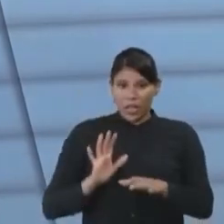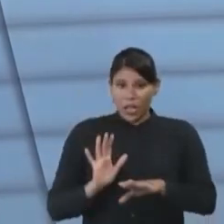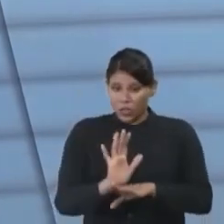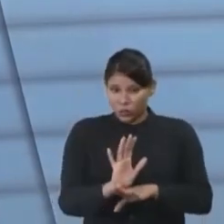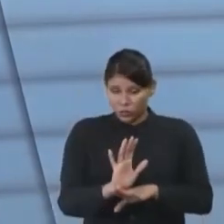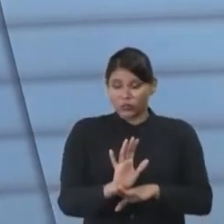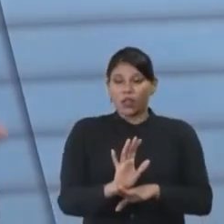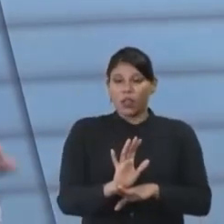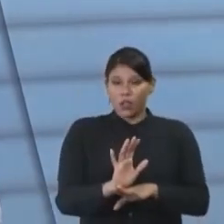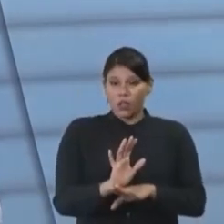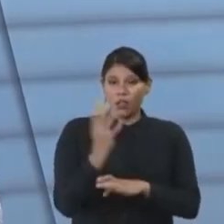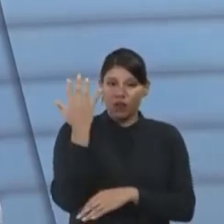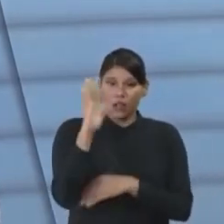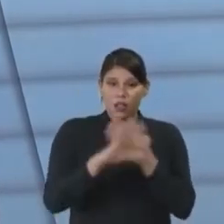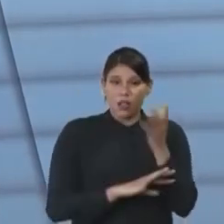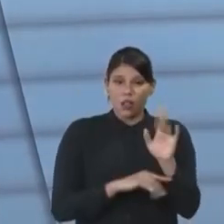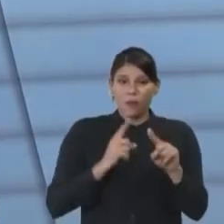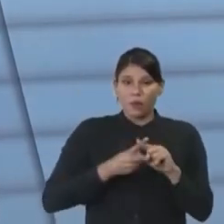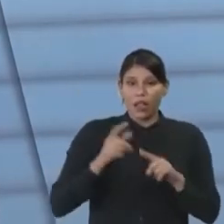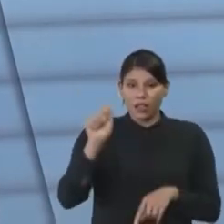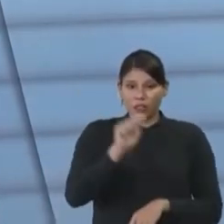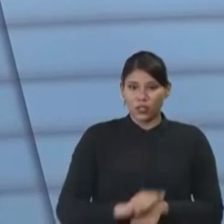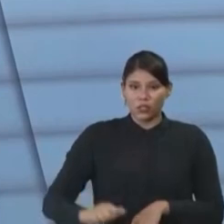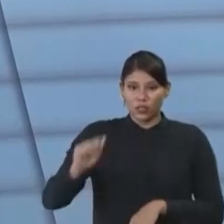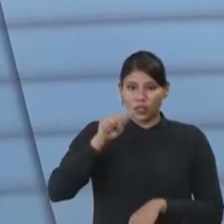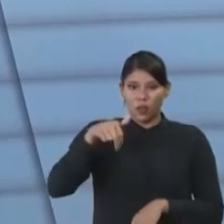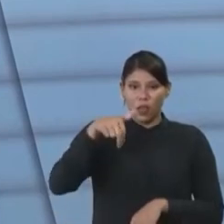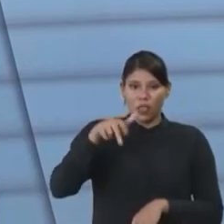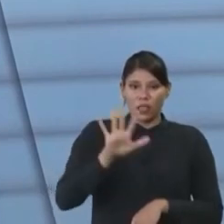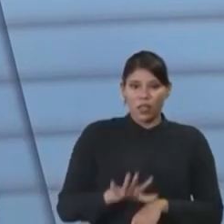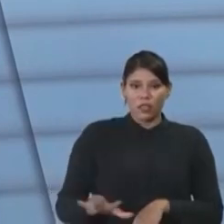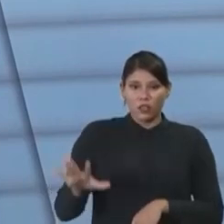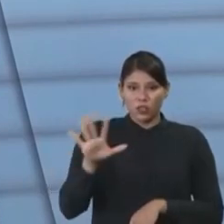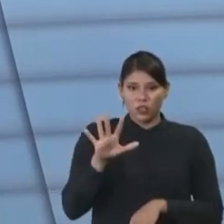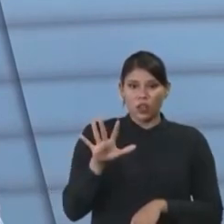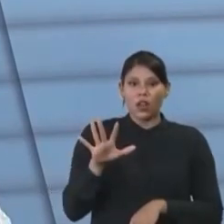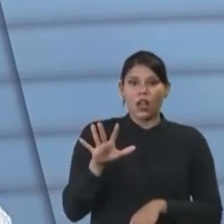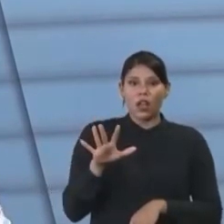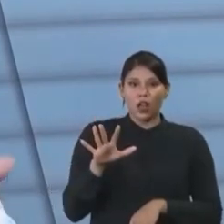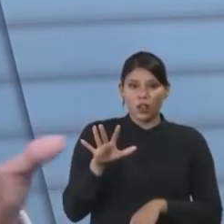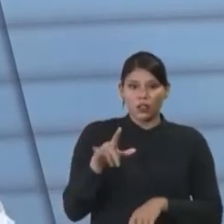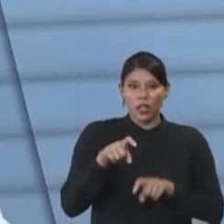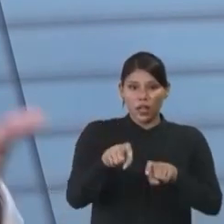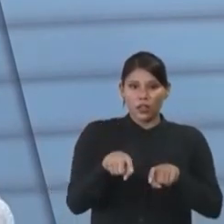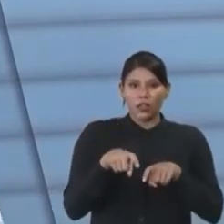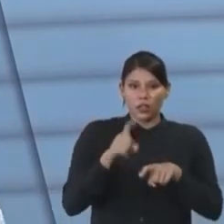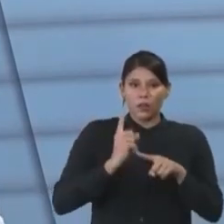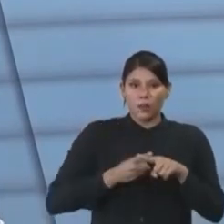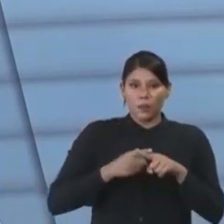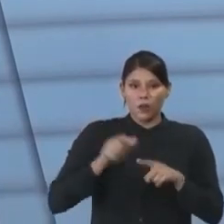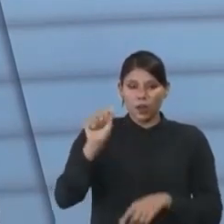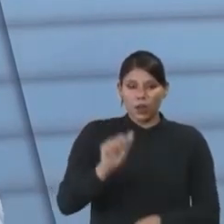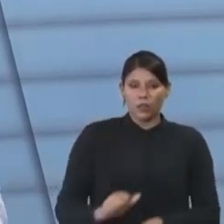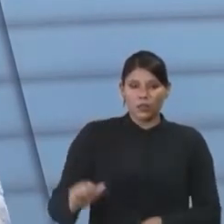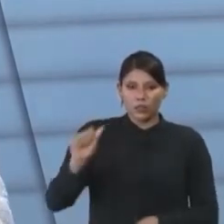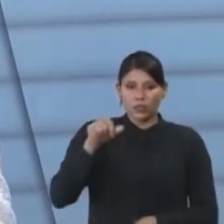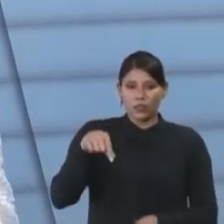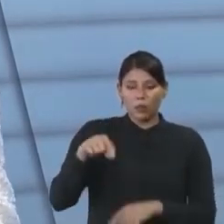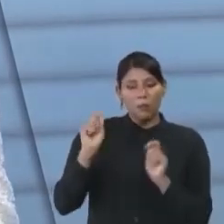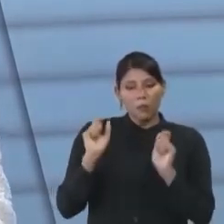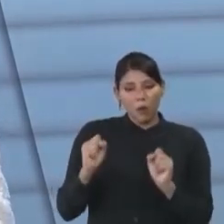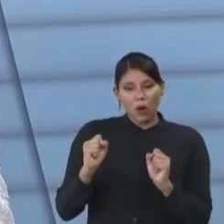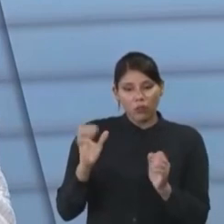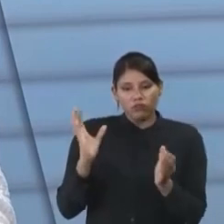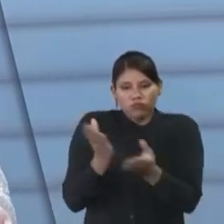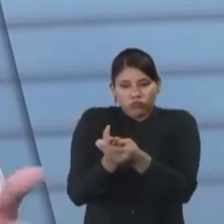a Associação Nacional da Agricultura, que entrou com a ação direta de inconstitucionalidade, porque a associação é legítima pra isso.